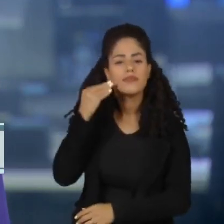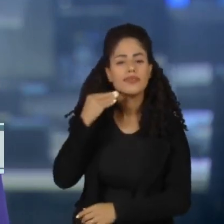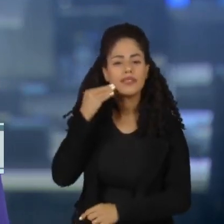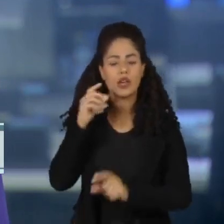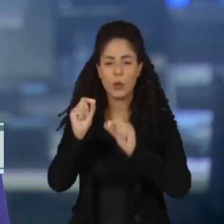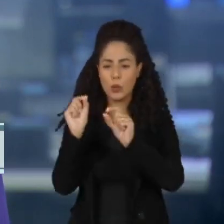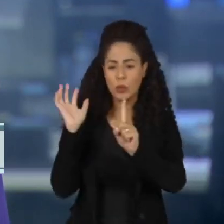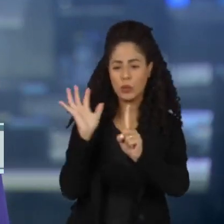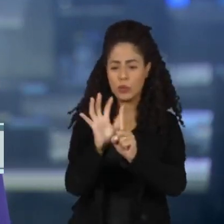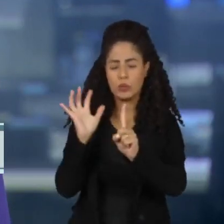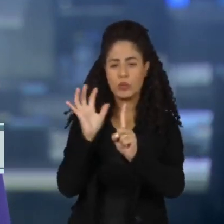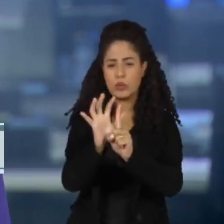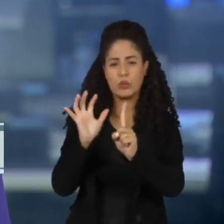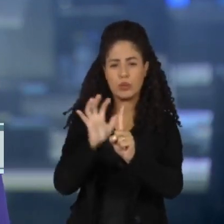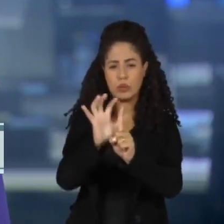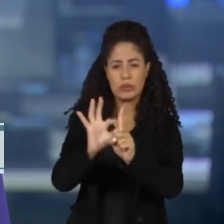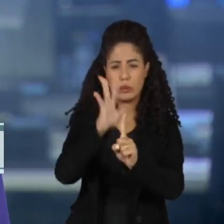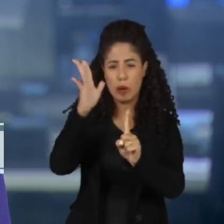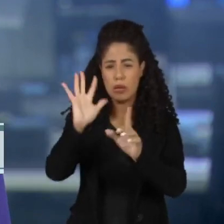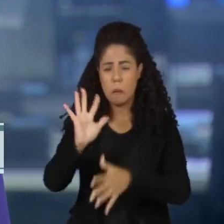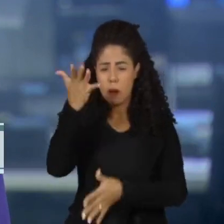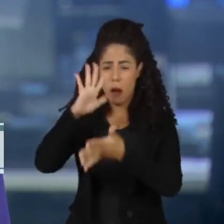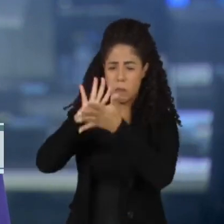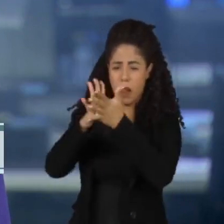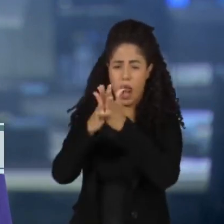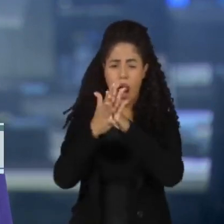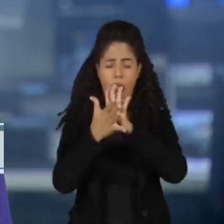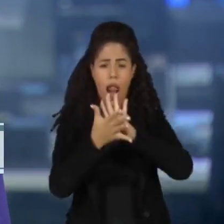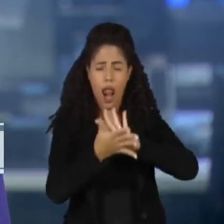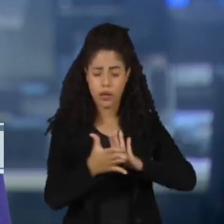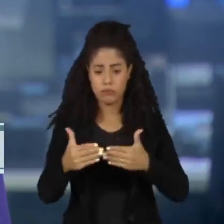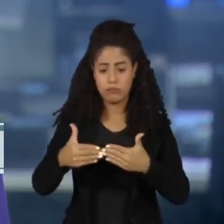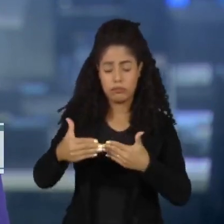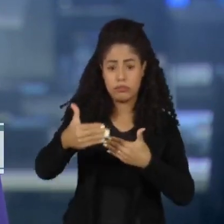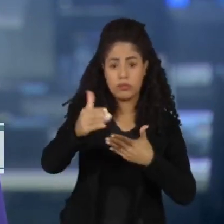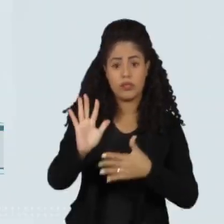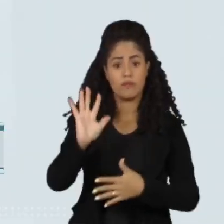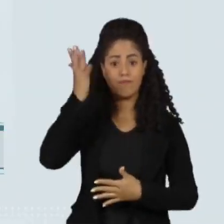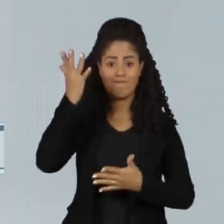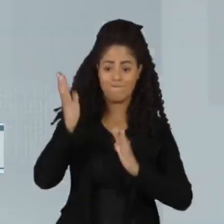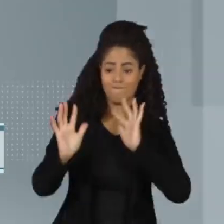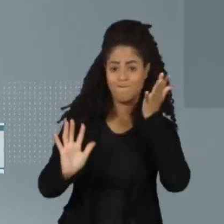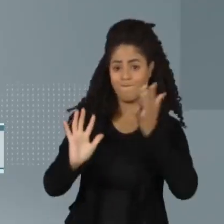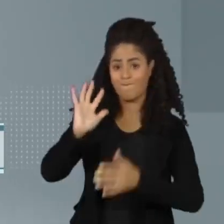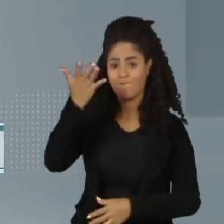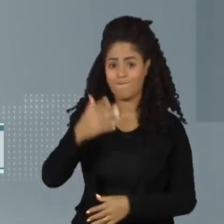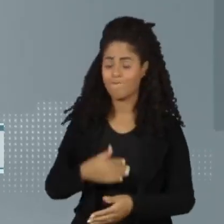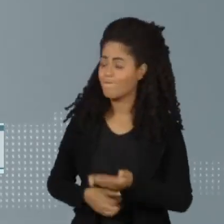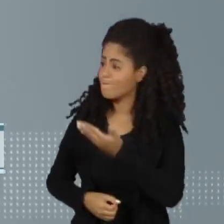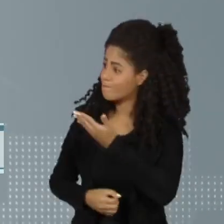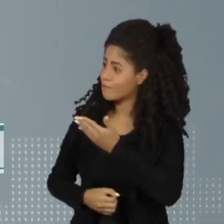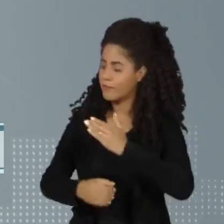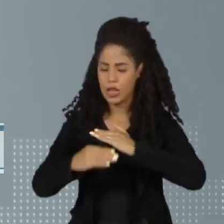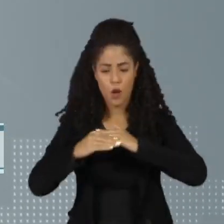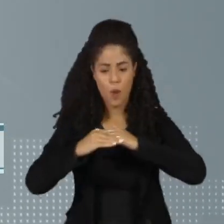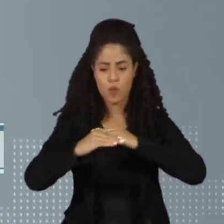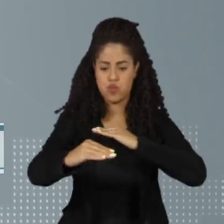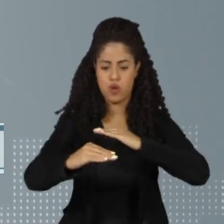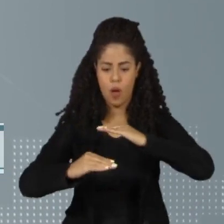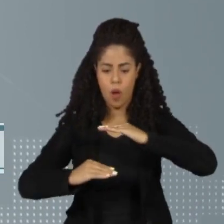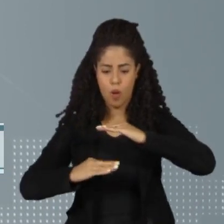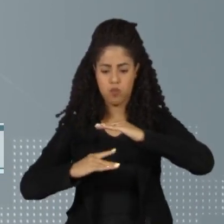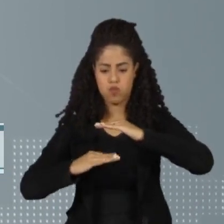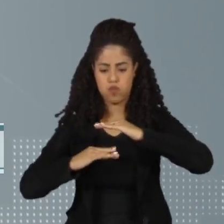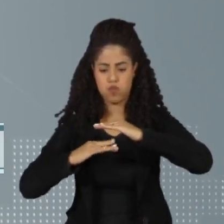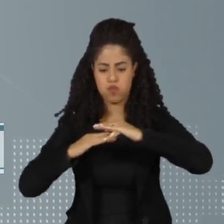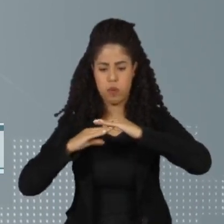os impactos dos eventos catastróficos, que são cada vez mais frequentes. O solo foi encharcado sem